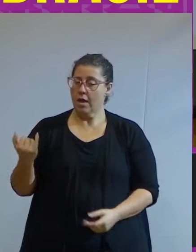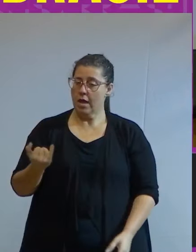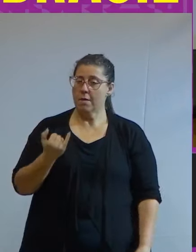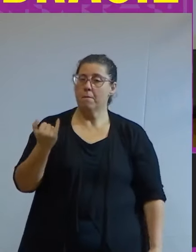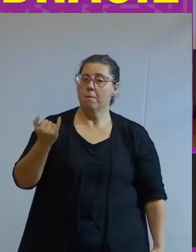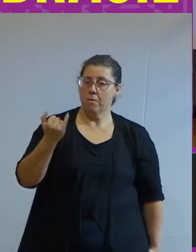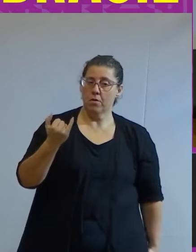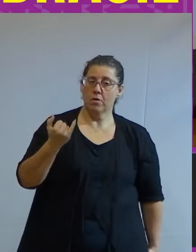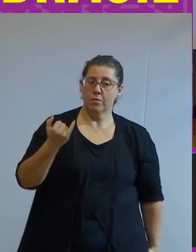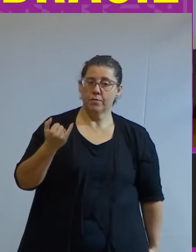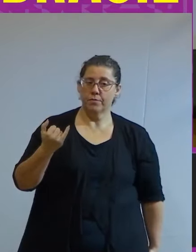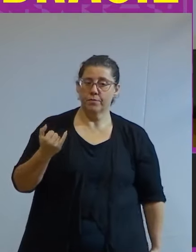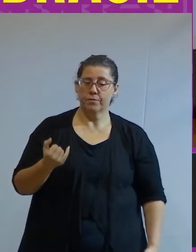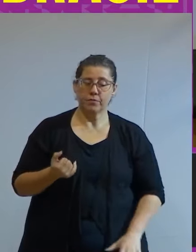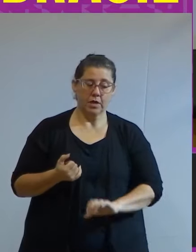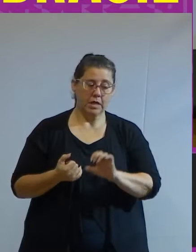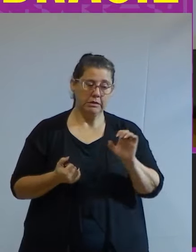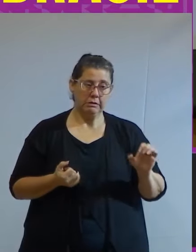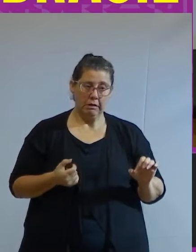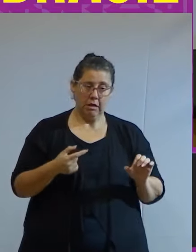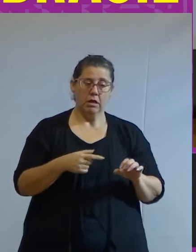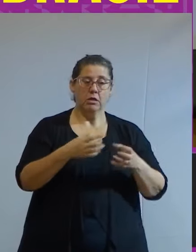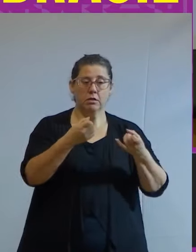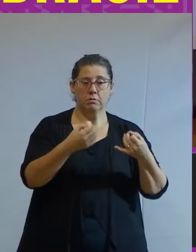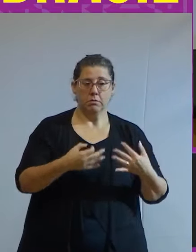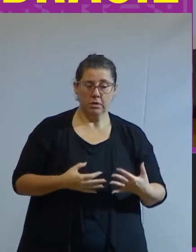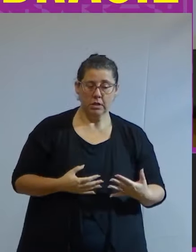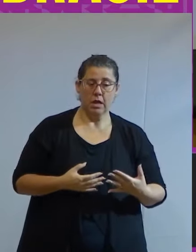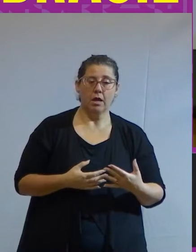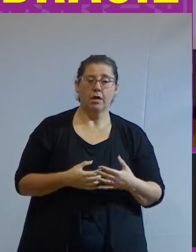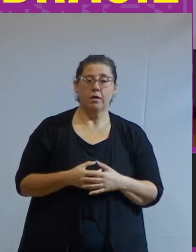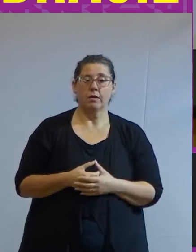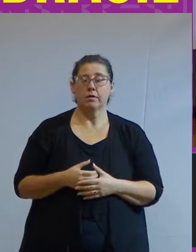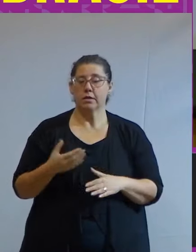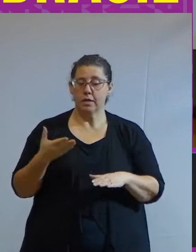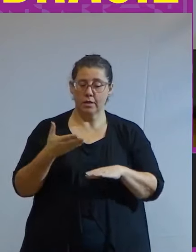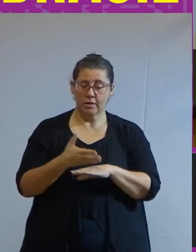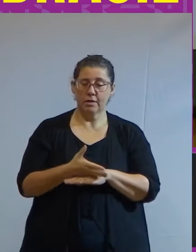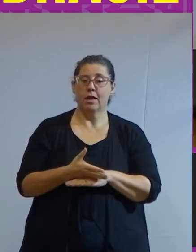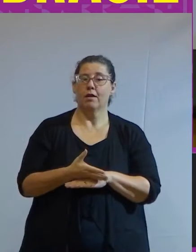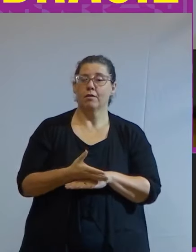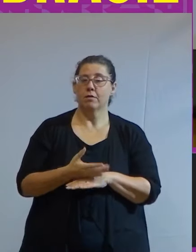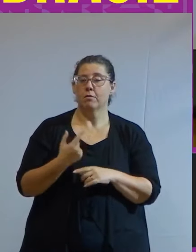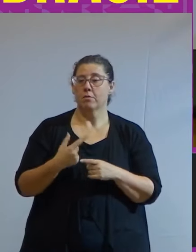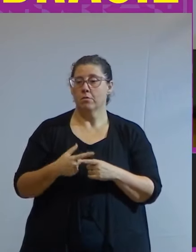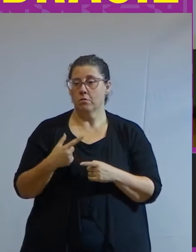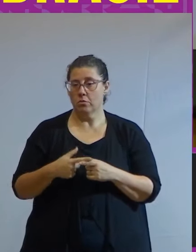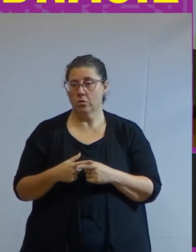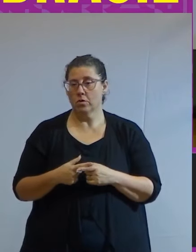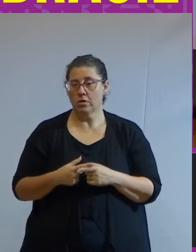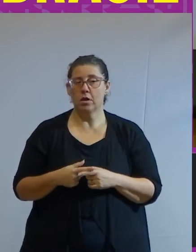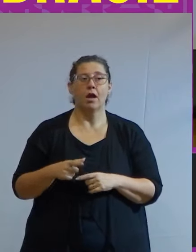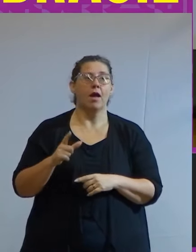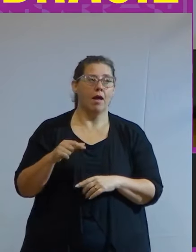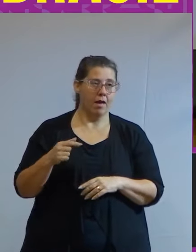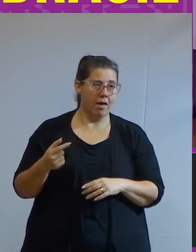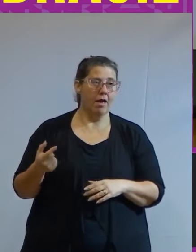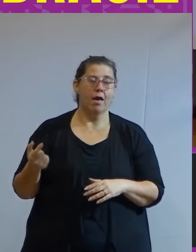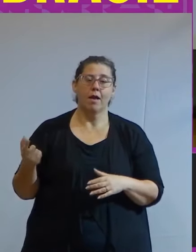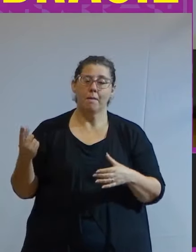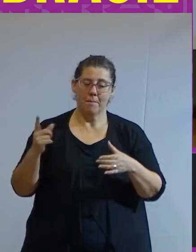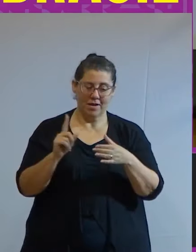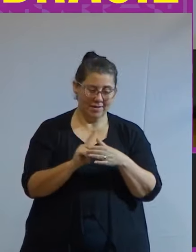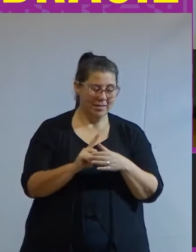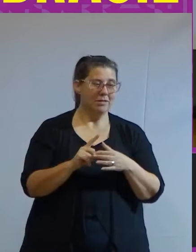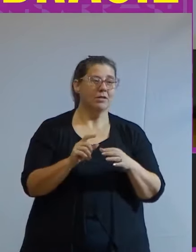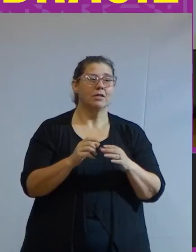a esquerda conversar sobre isso falar sobre educação financeira e adentrar nesse mundo porque querendo ou não faz parte dessa desigualdade